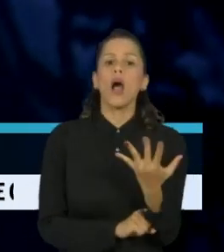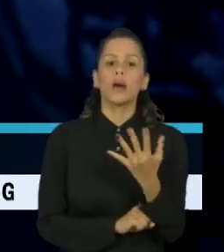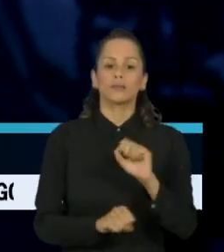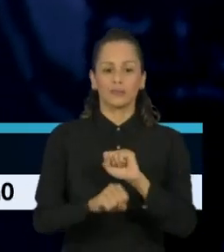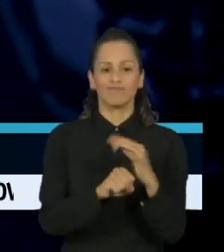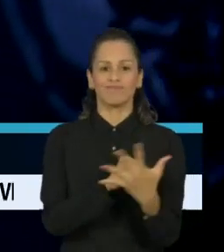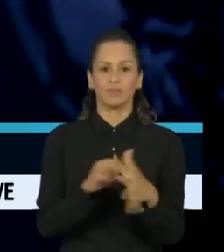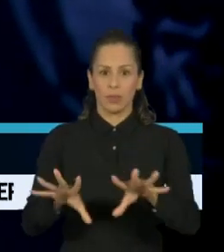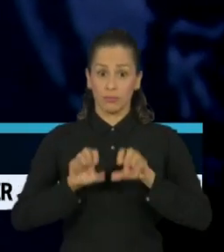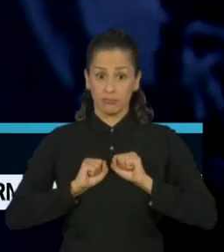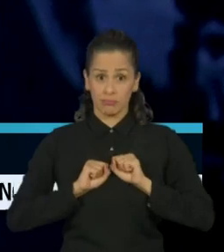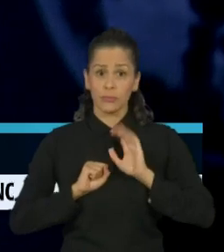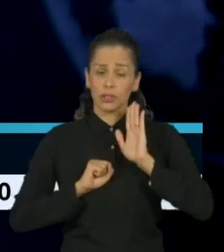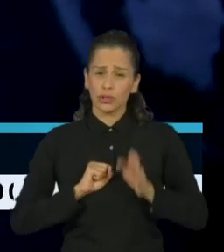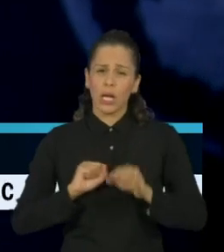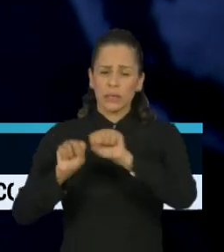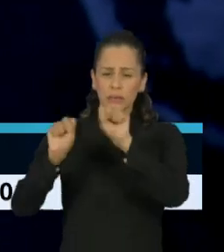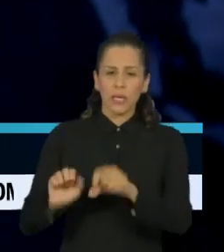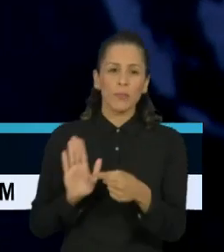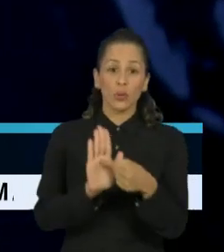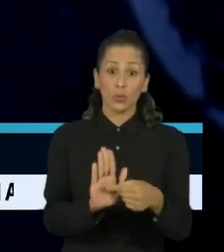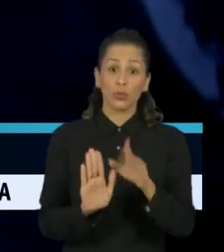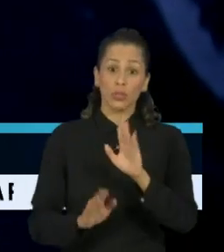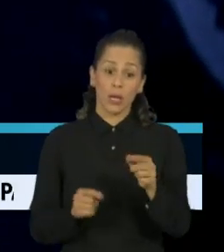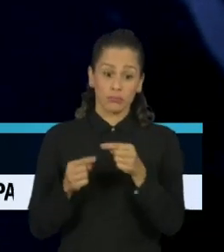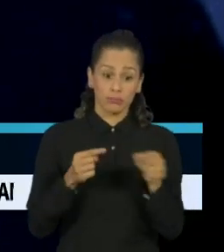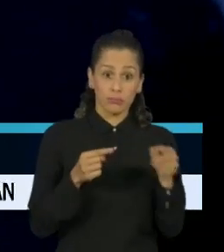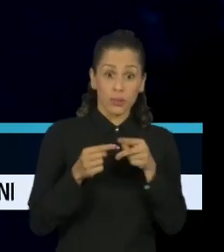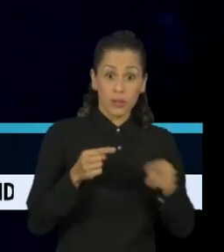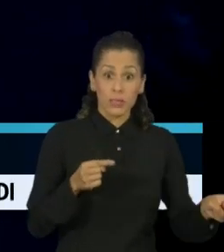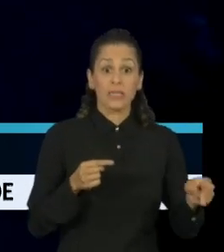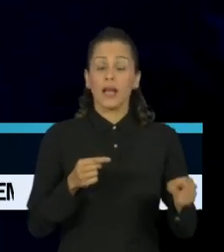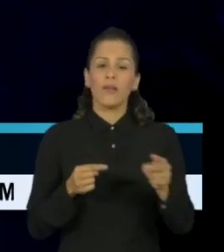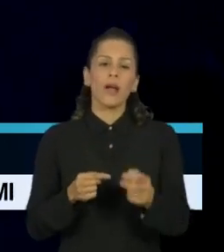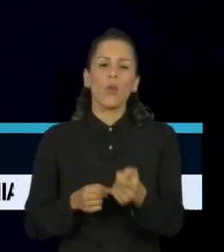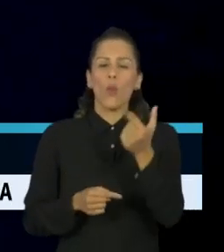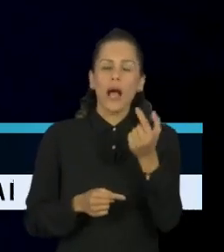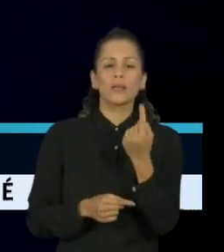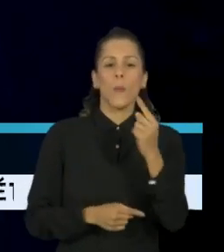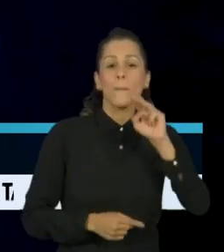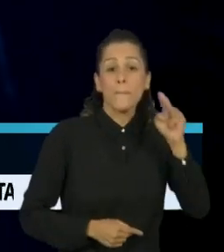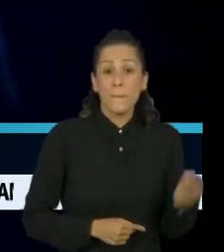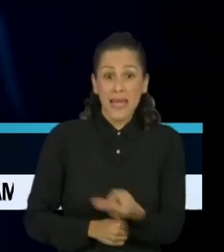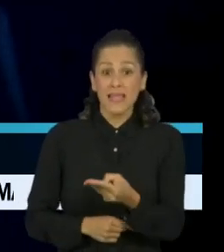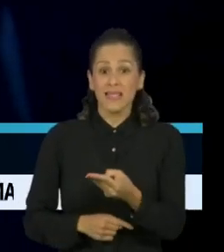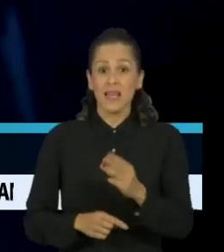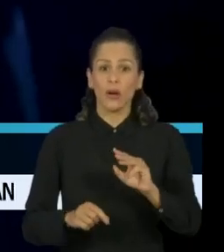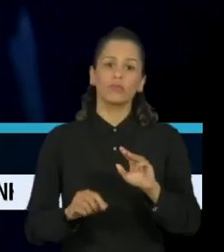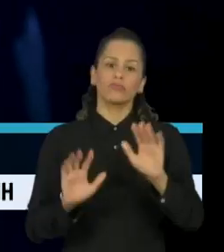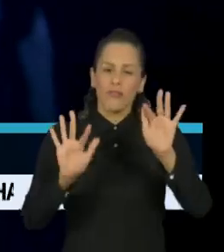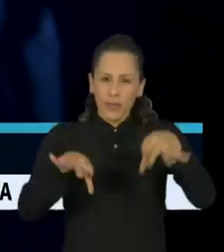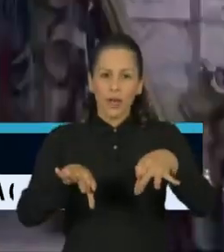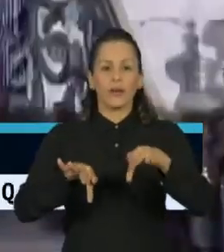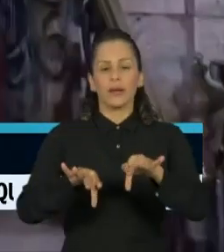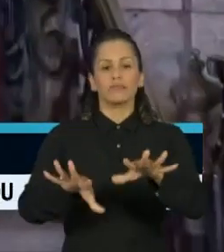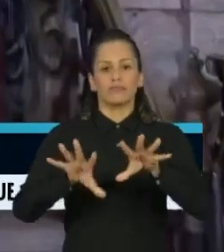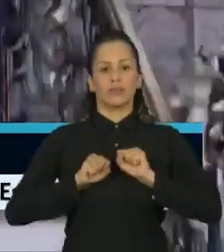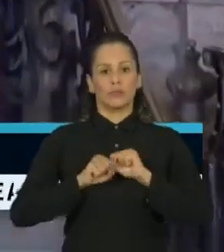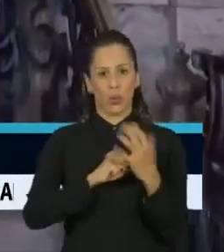Segundo as projeções do sistema, em duas semanas, o Brasil vai atingir 1 milhão de infectados pelo novo coronavírus.